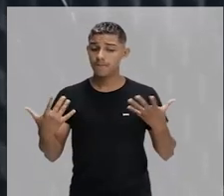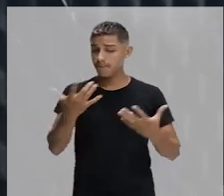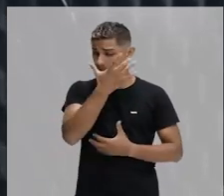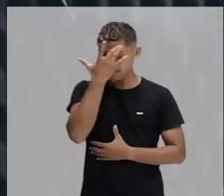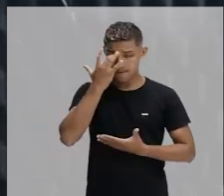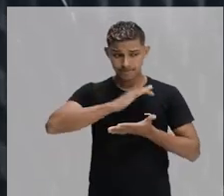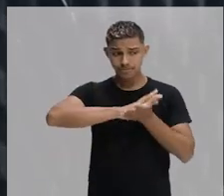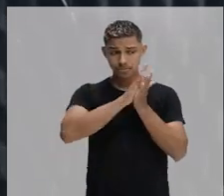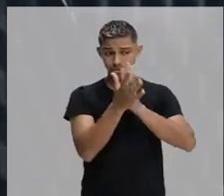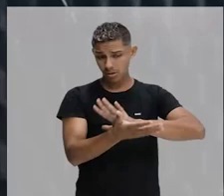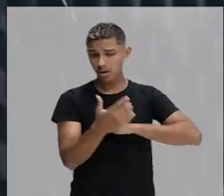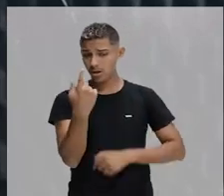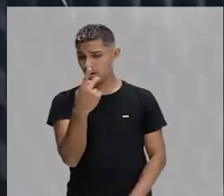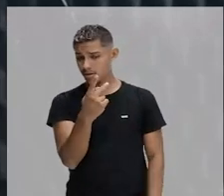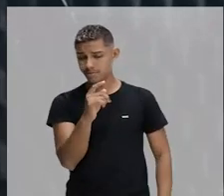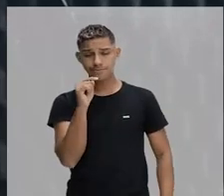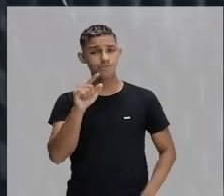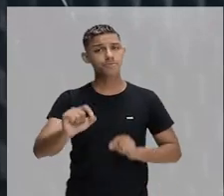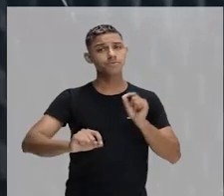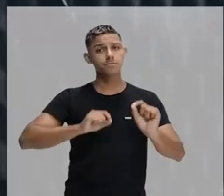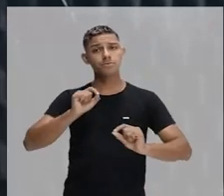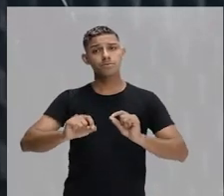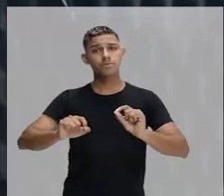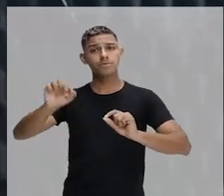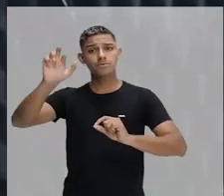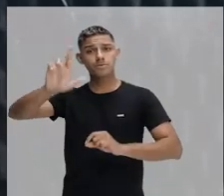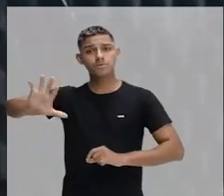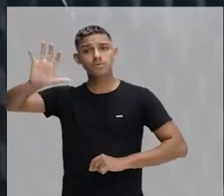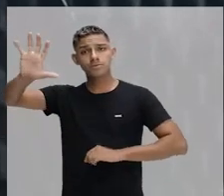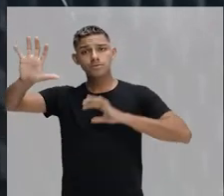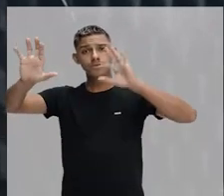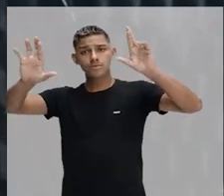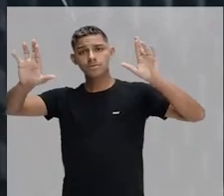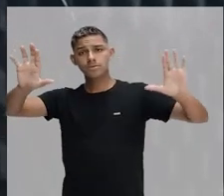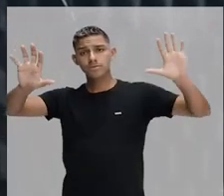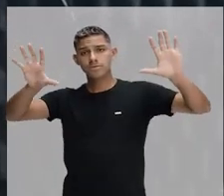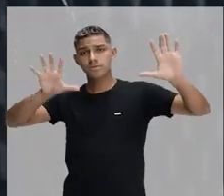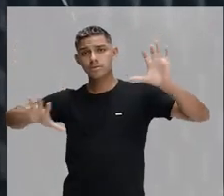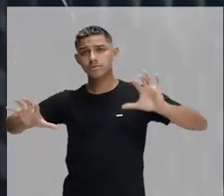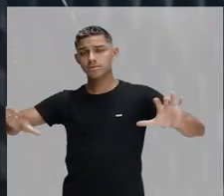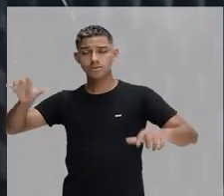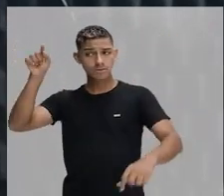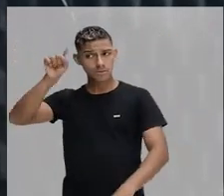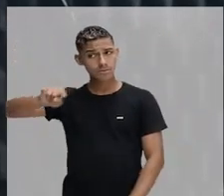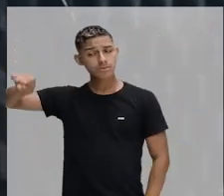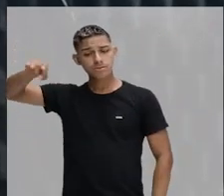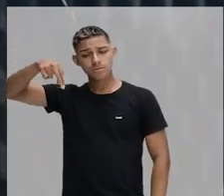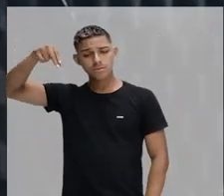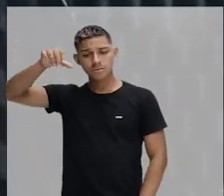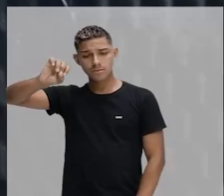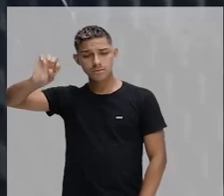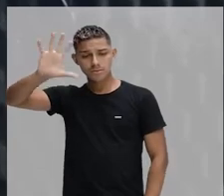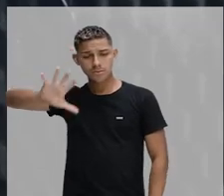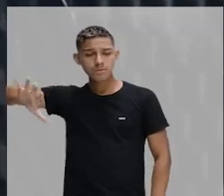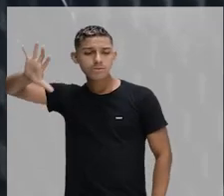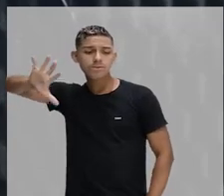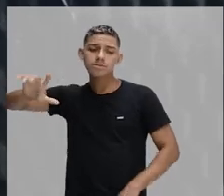preconceito por conta das regiões em que vivem. O Nordeste é um. Quantas e quantos